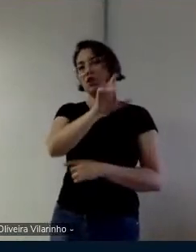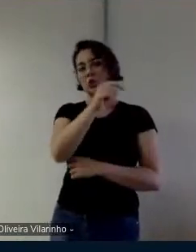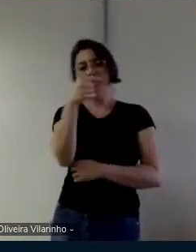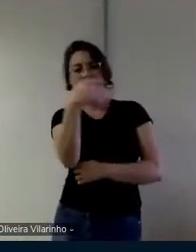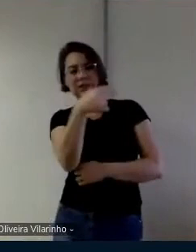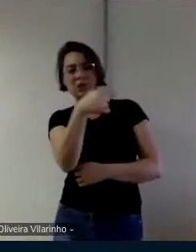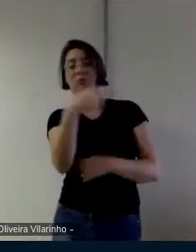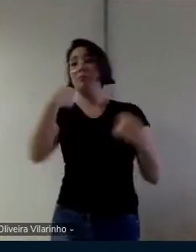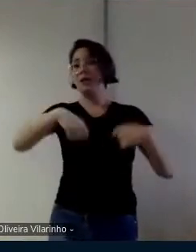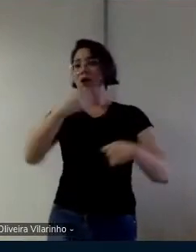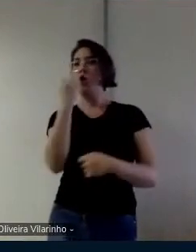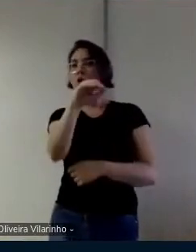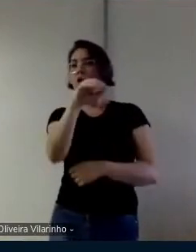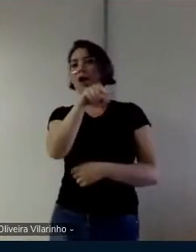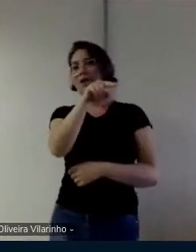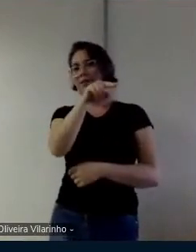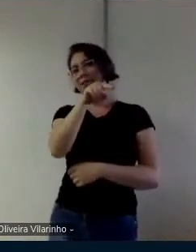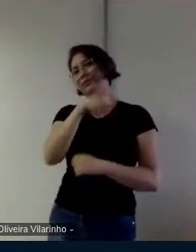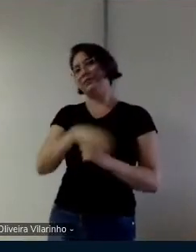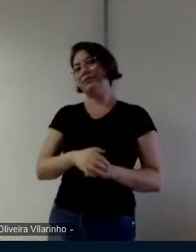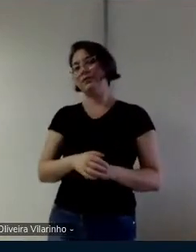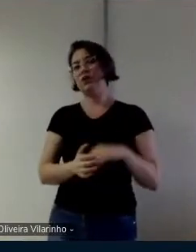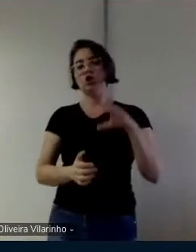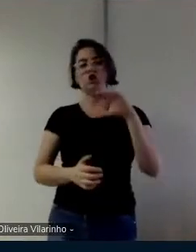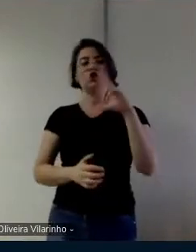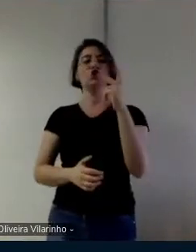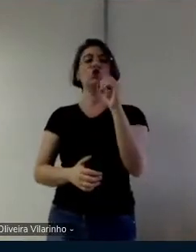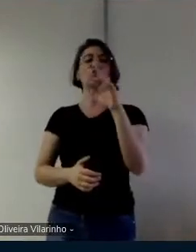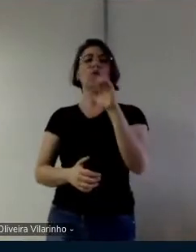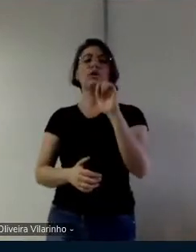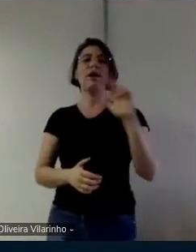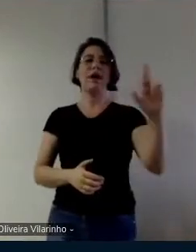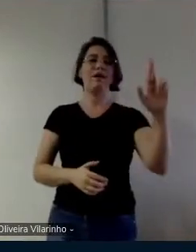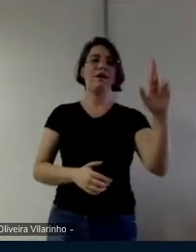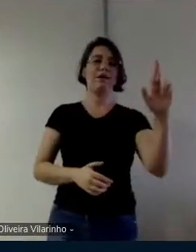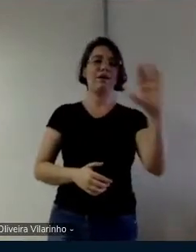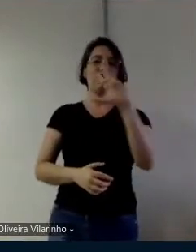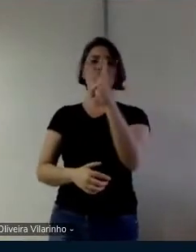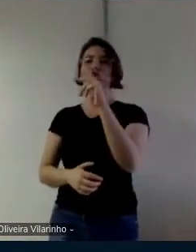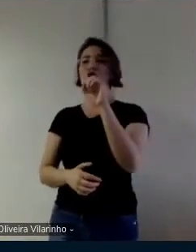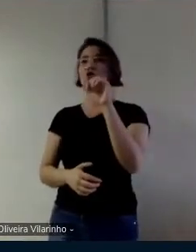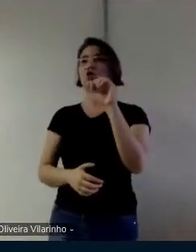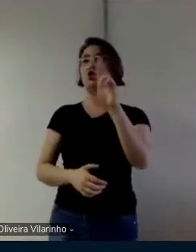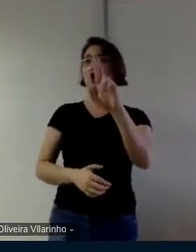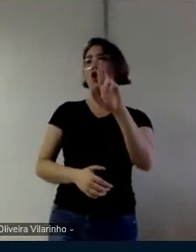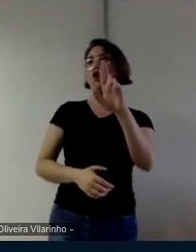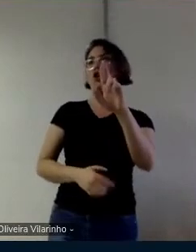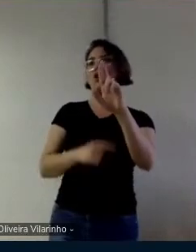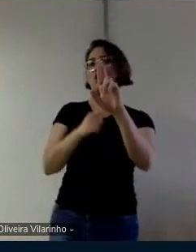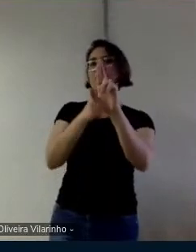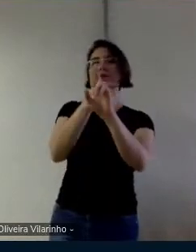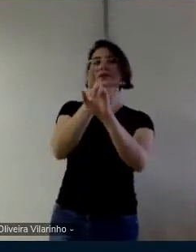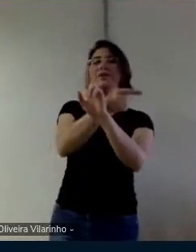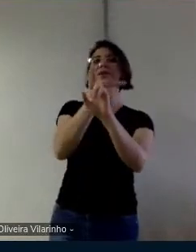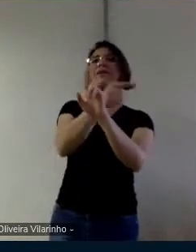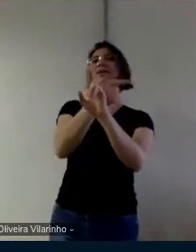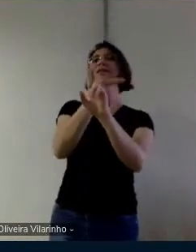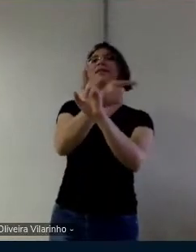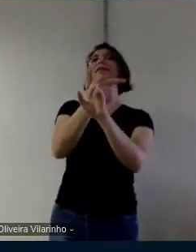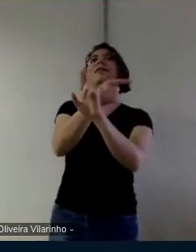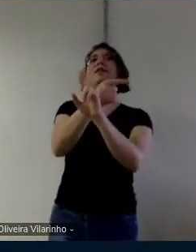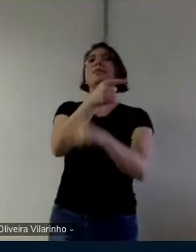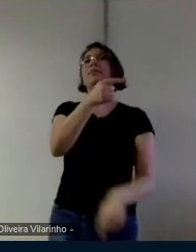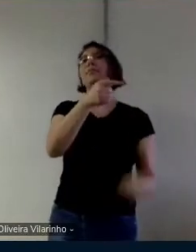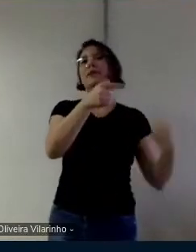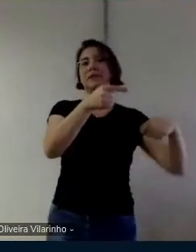ter um itemzinho ali pra você demarcar que aquela que não é uma palavra tá faltando alguma coisa pra terminar em todos eles eu acho que em